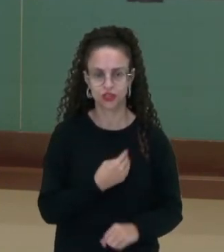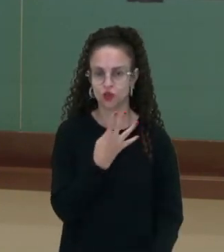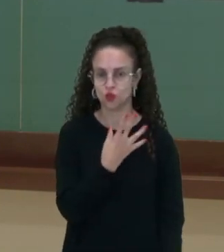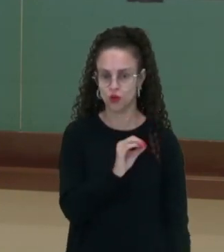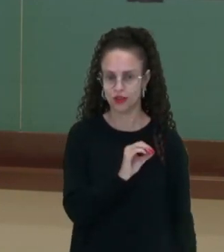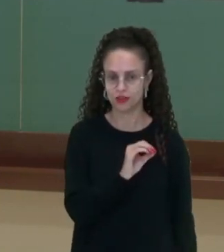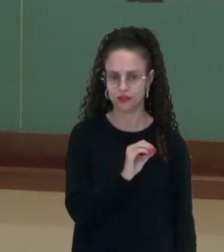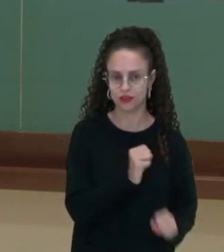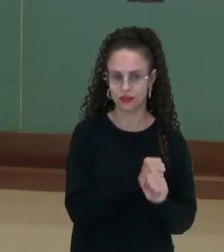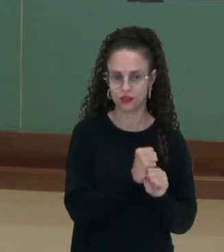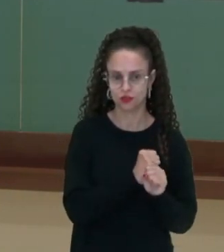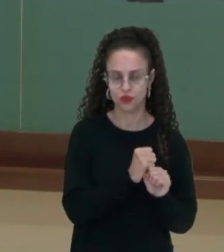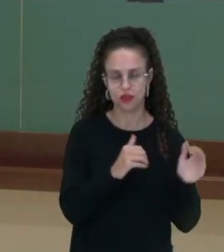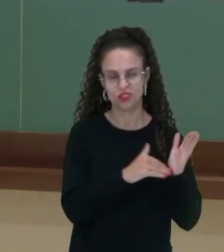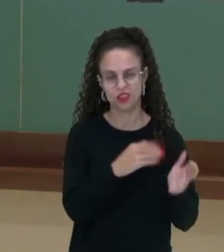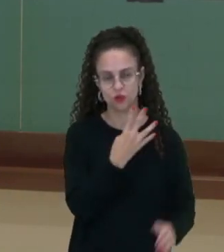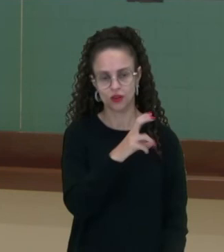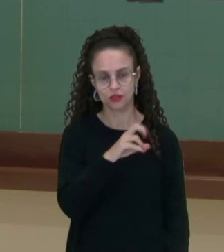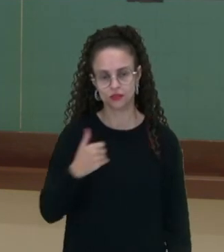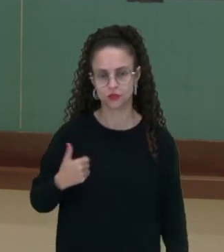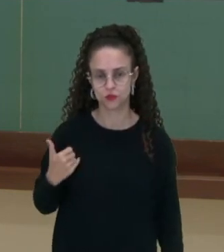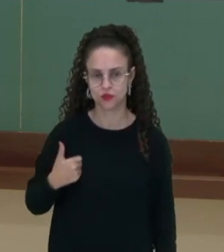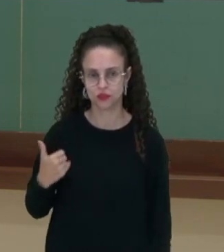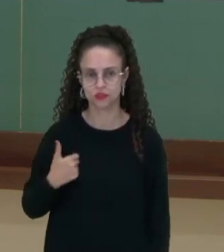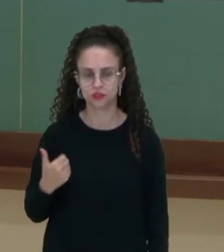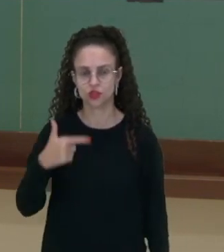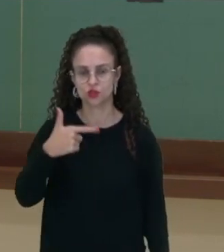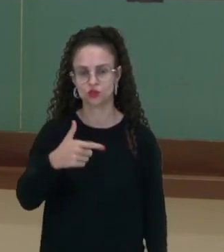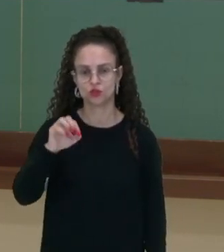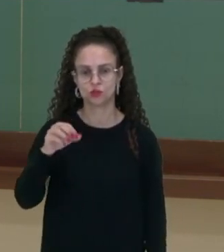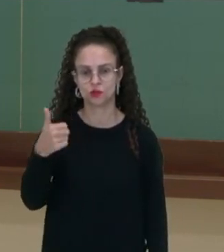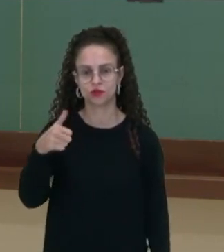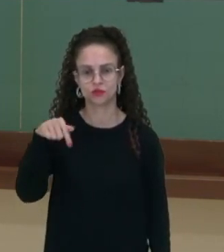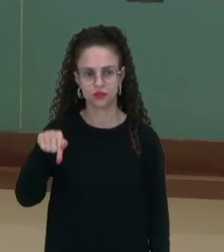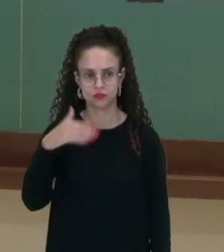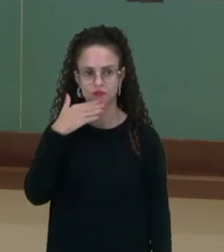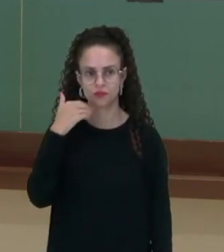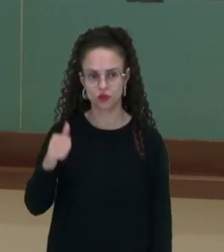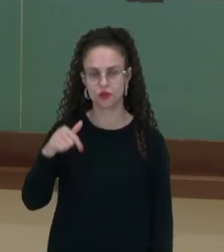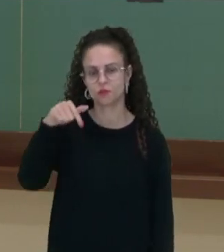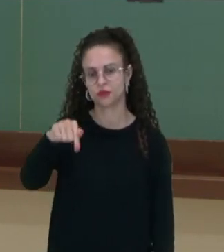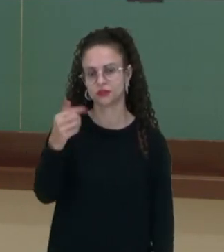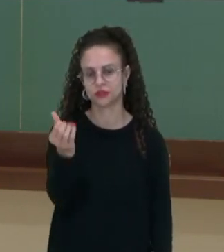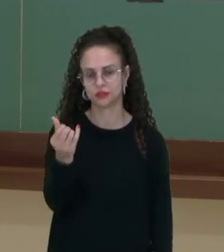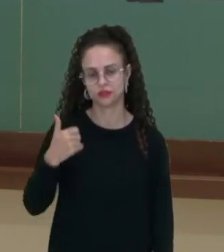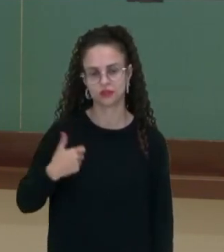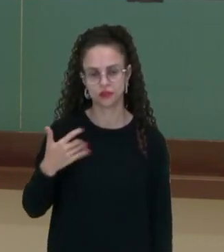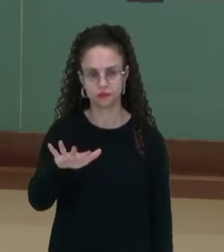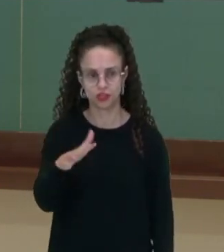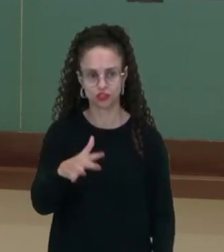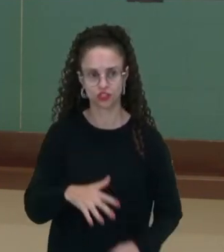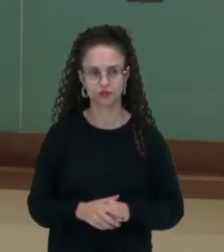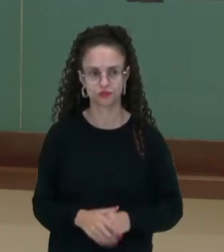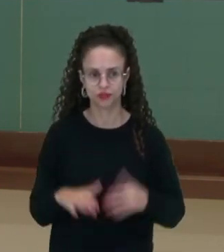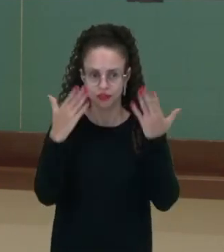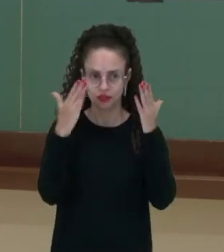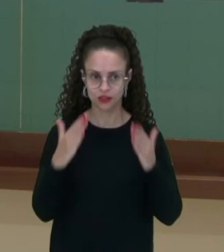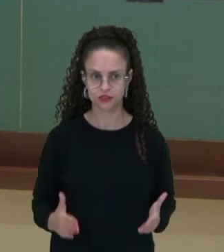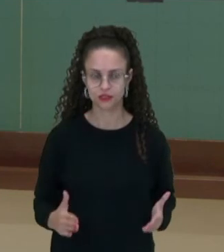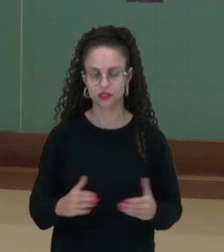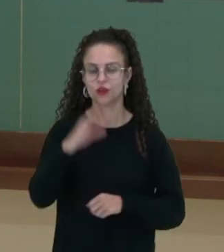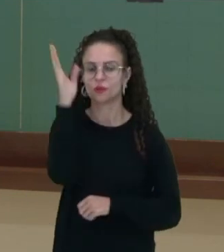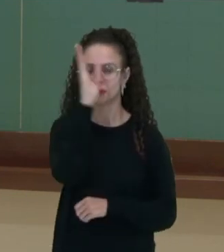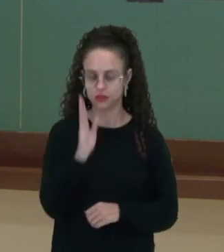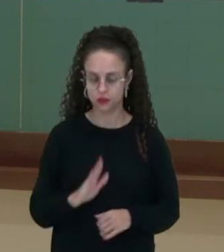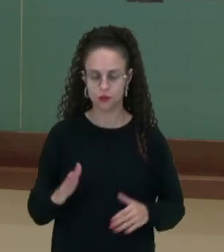40 se vivia até 45 anos, em 2017 já melhorou aí para 76 anos em média. Então nós analisamos então que o Brasil vem